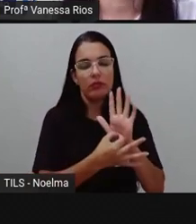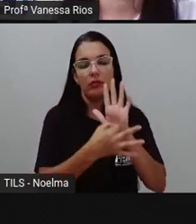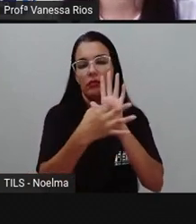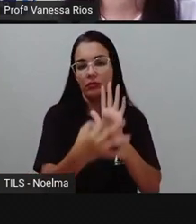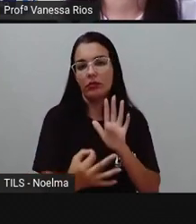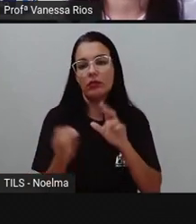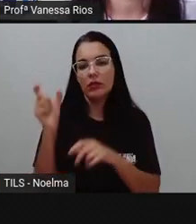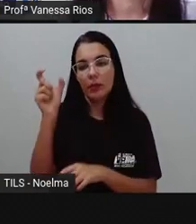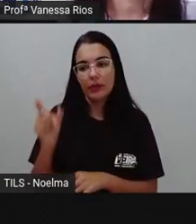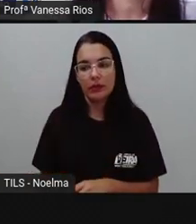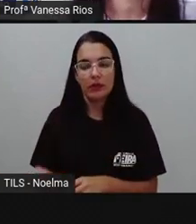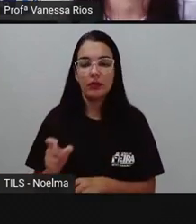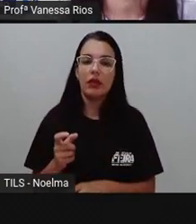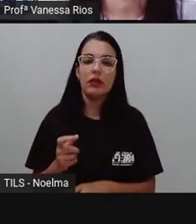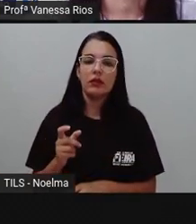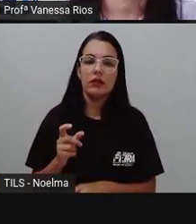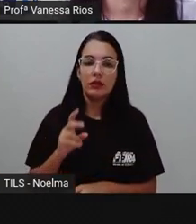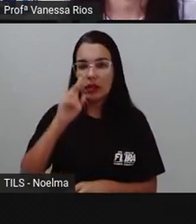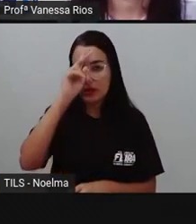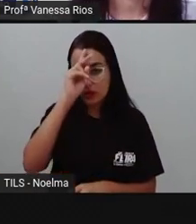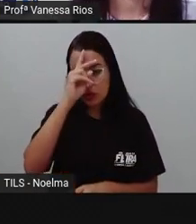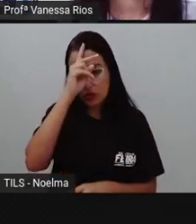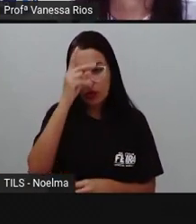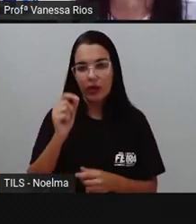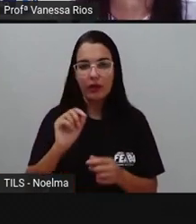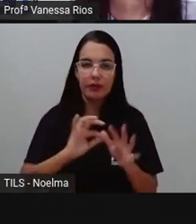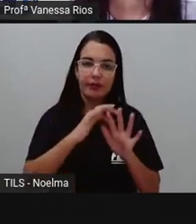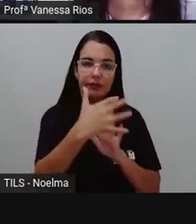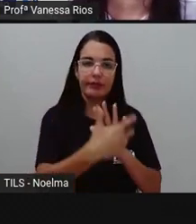da história em quadrinhos que está sendo resenhada.